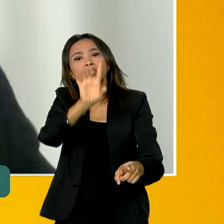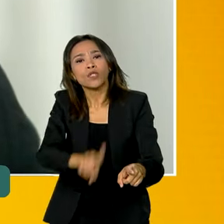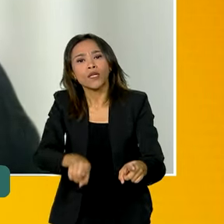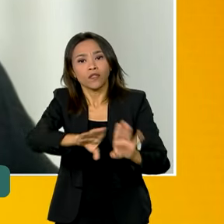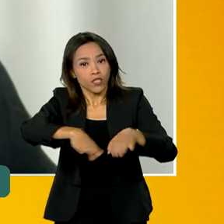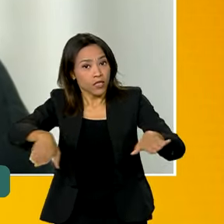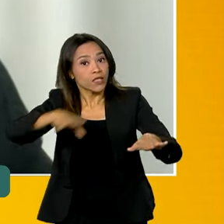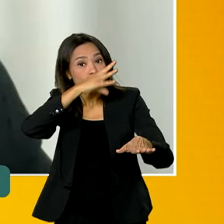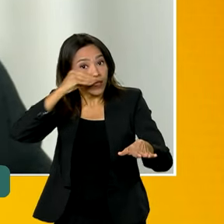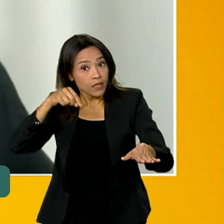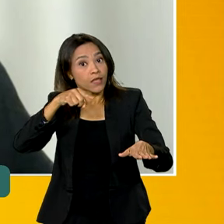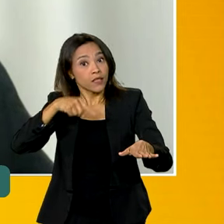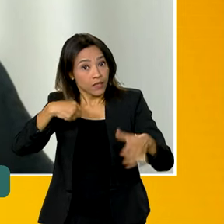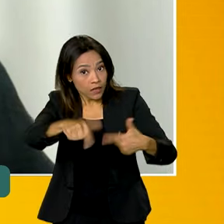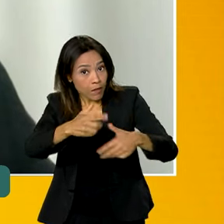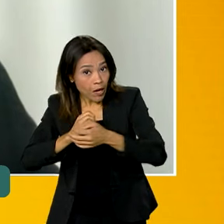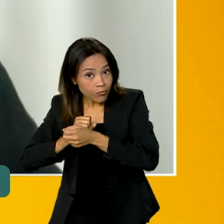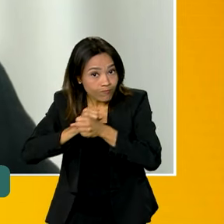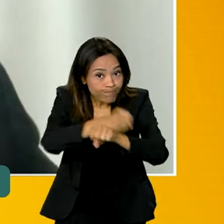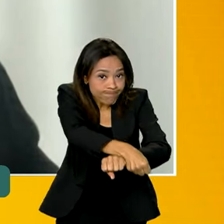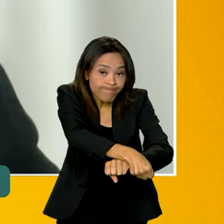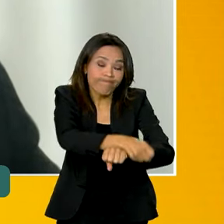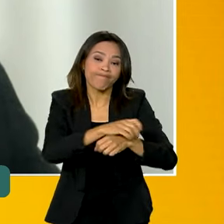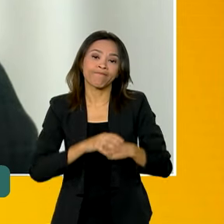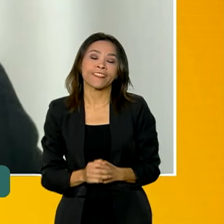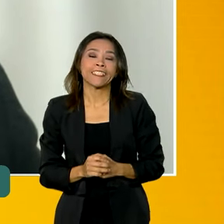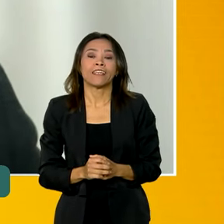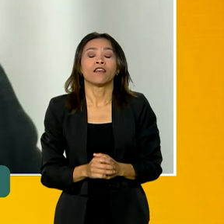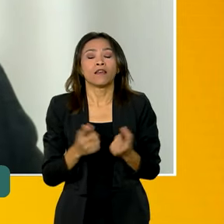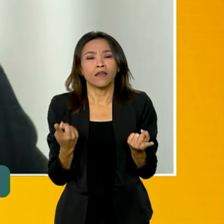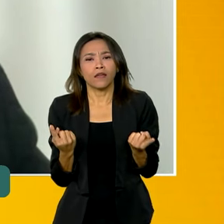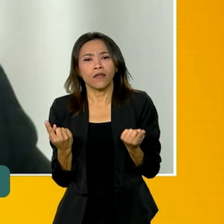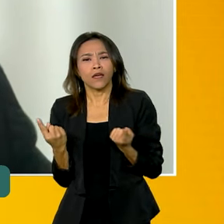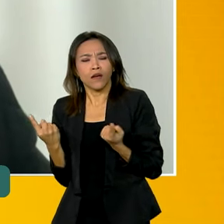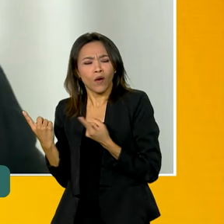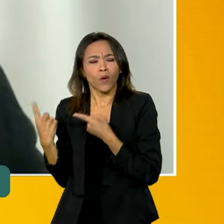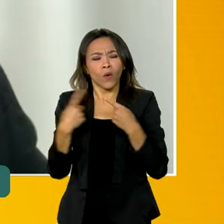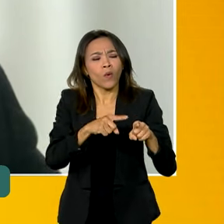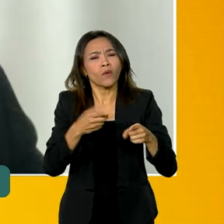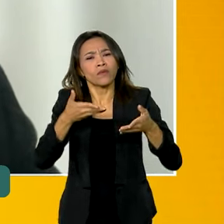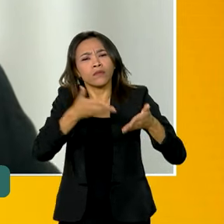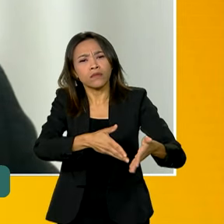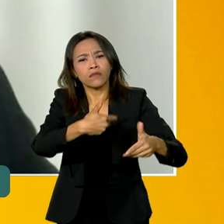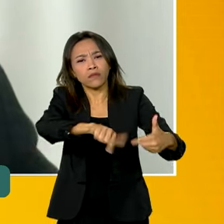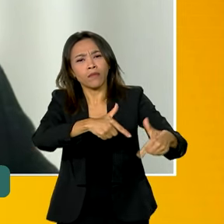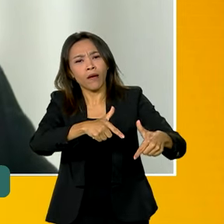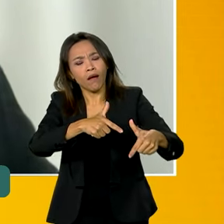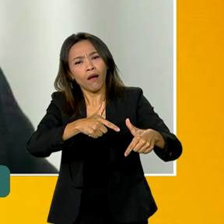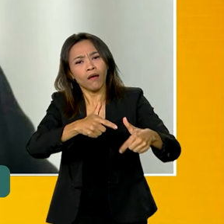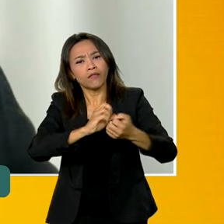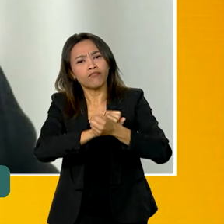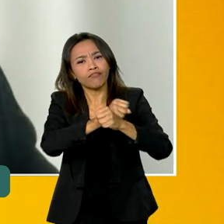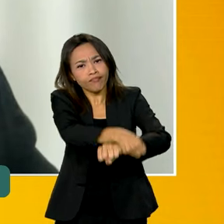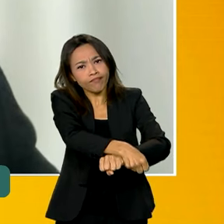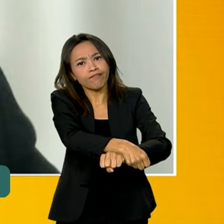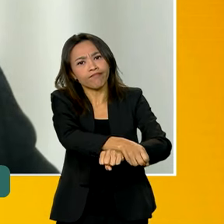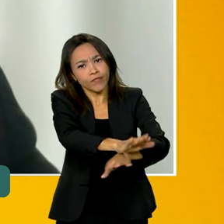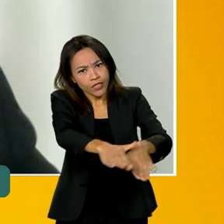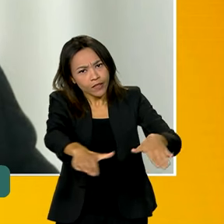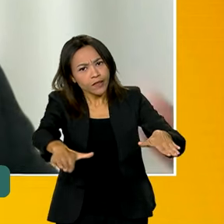adolescentes. E o combate ao trabalho infantil, como nós sempre destacamos